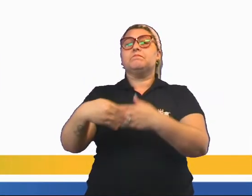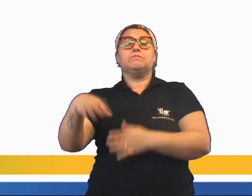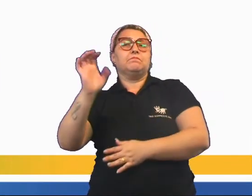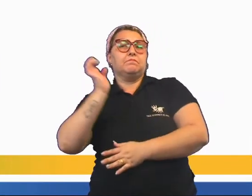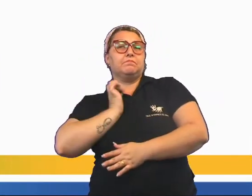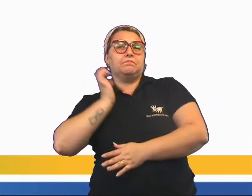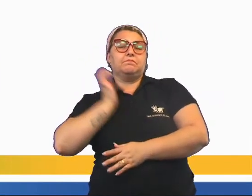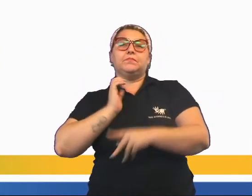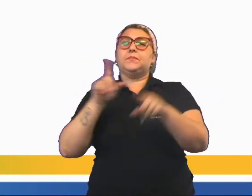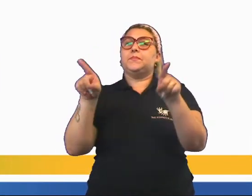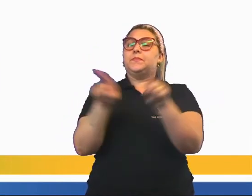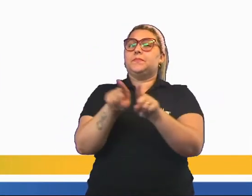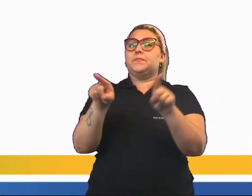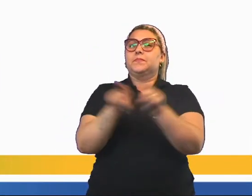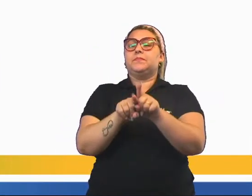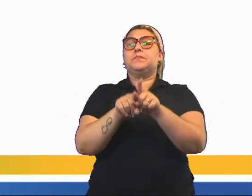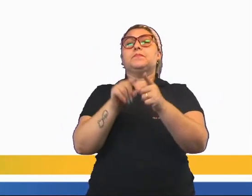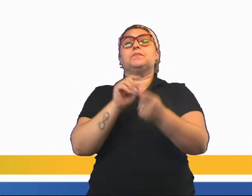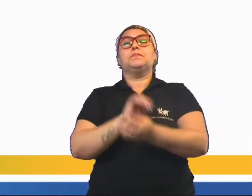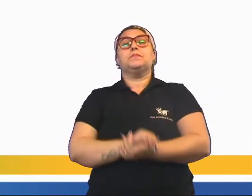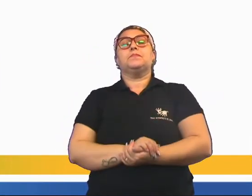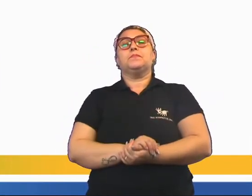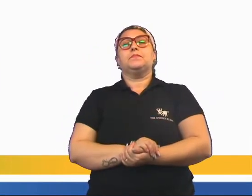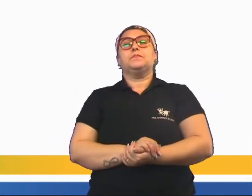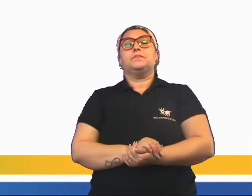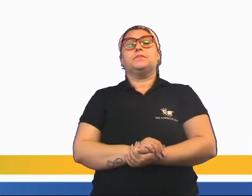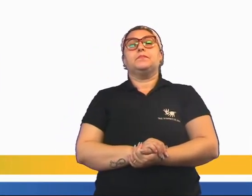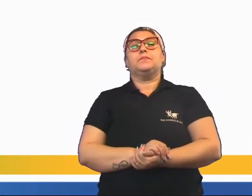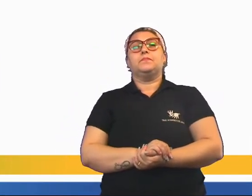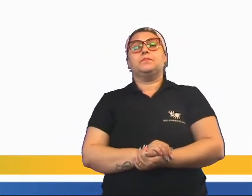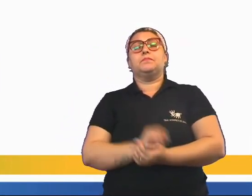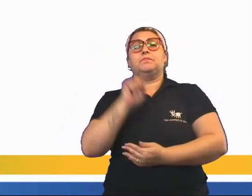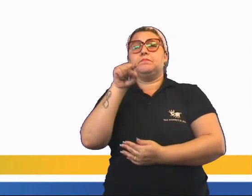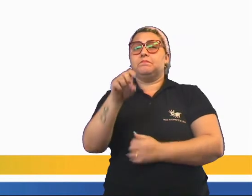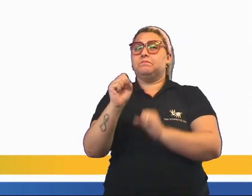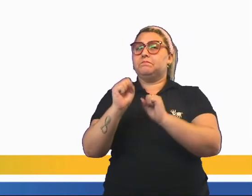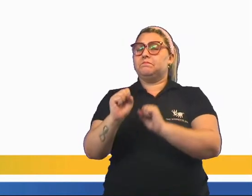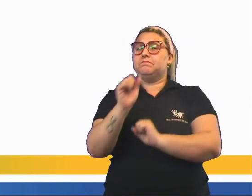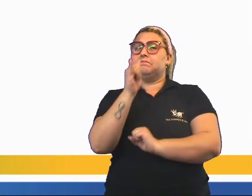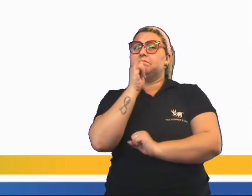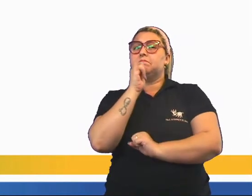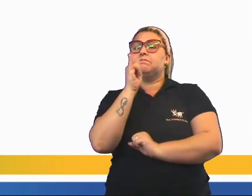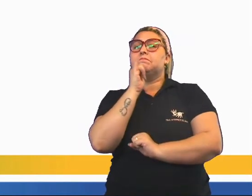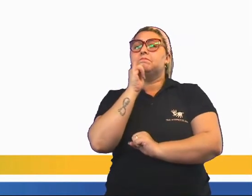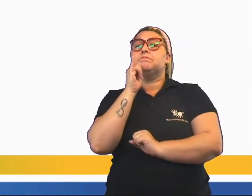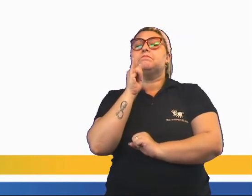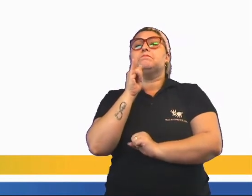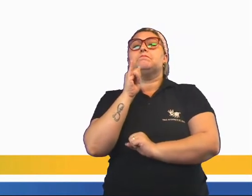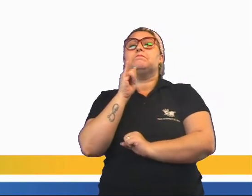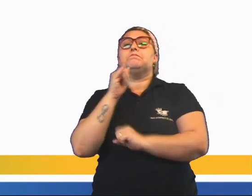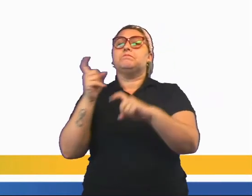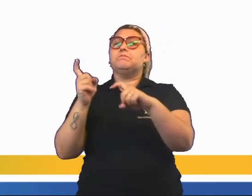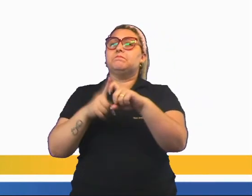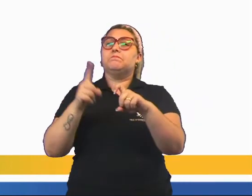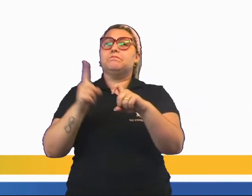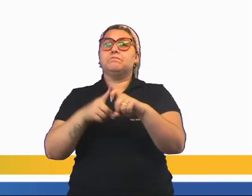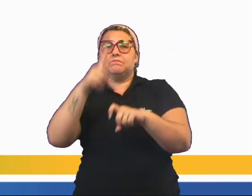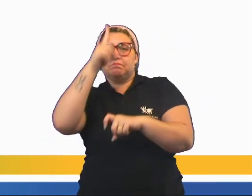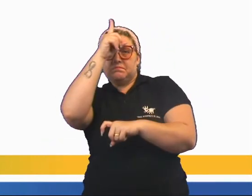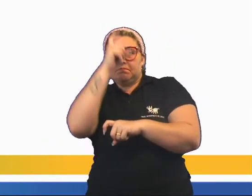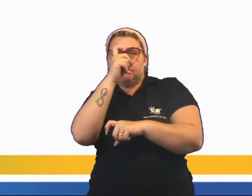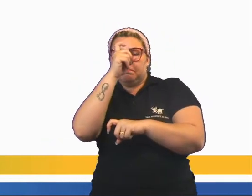ética também, para o lado da subjetividade também. Você pode ter, por exemplo, recursos médicos num hospital